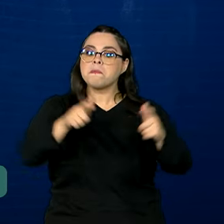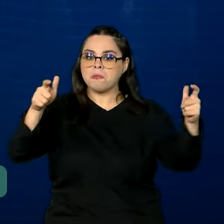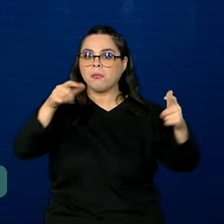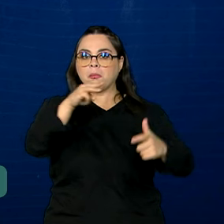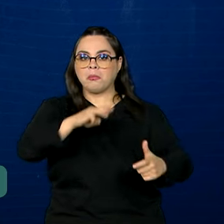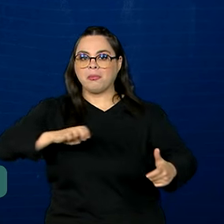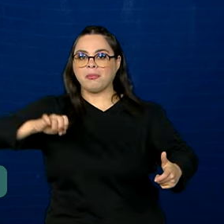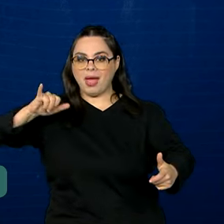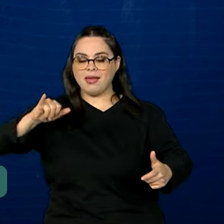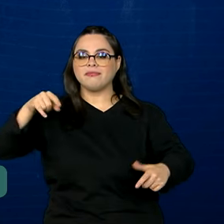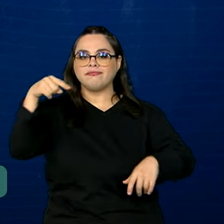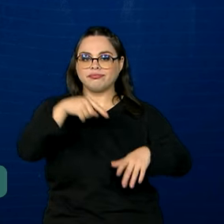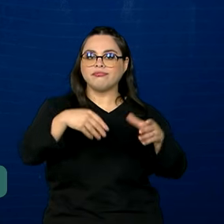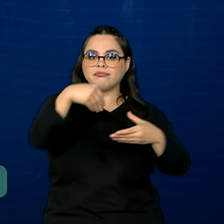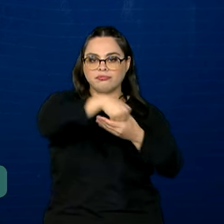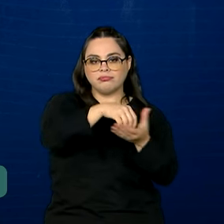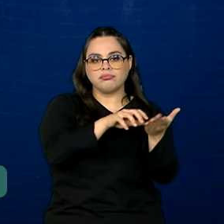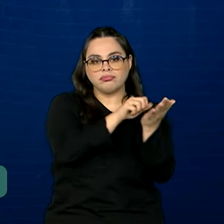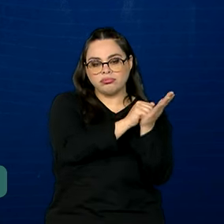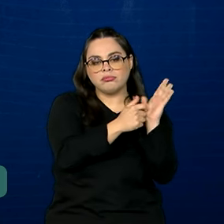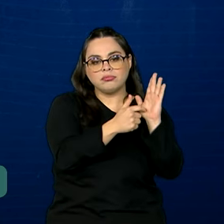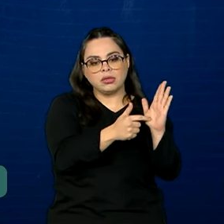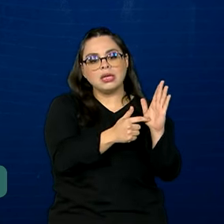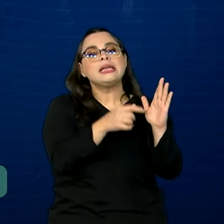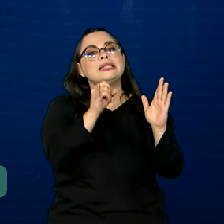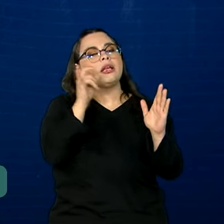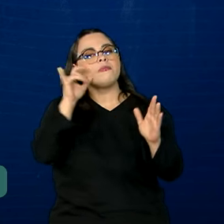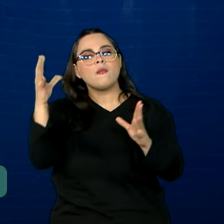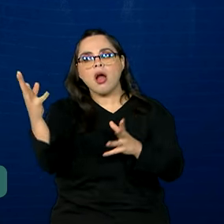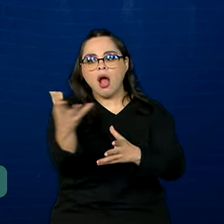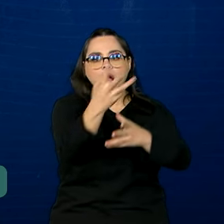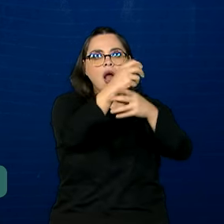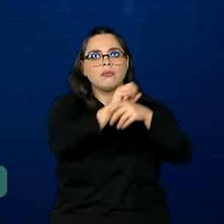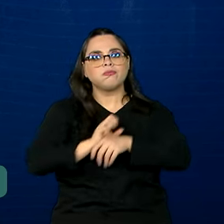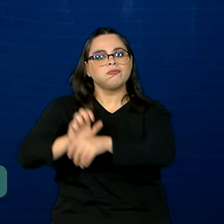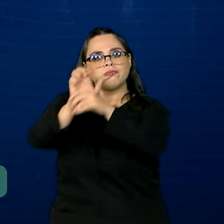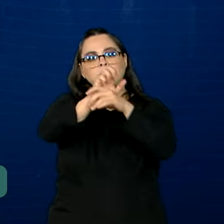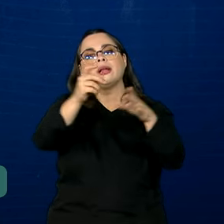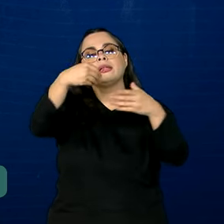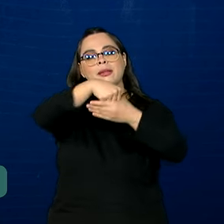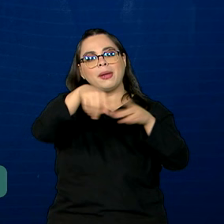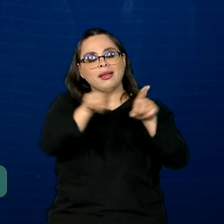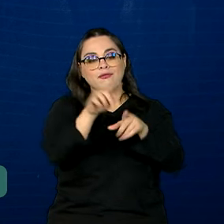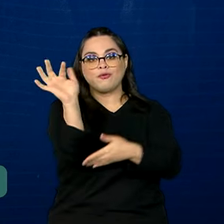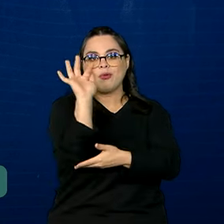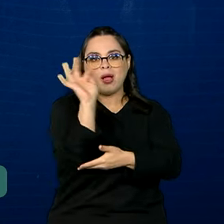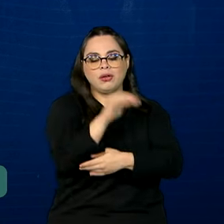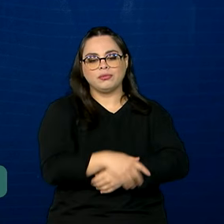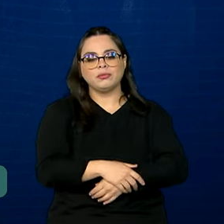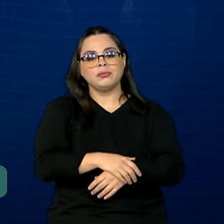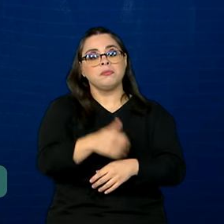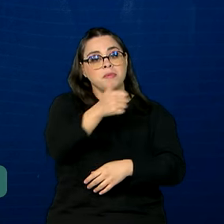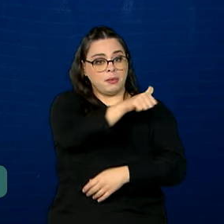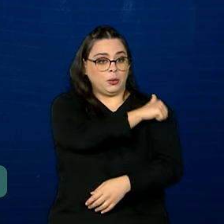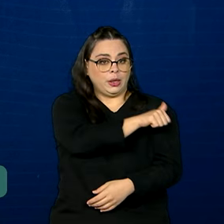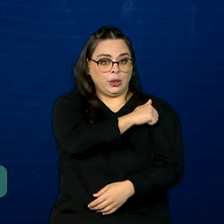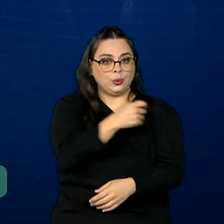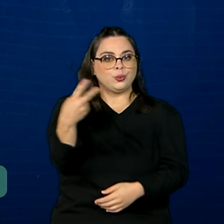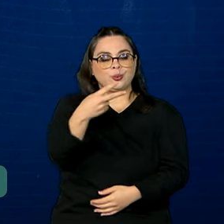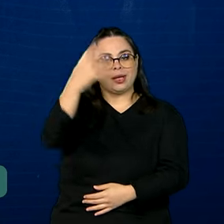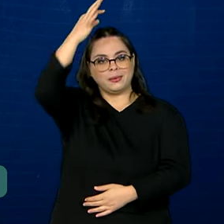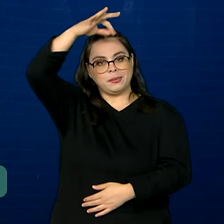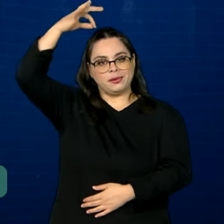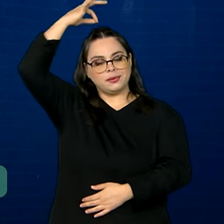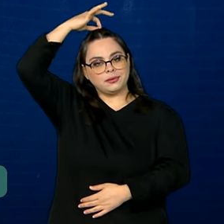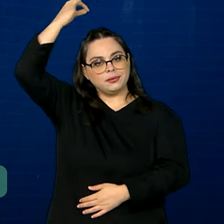microempreendedores individuais em relação ao total de ocupados formais, seguida pelo Espírito Santo. Já as